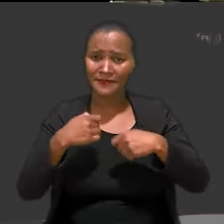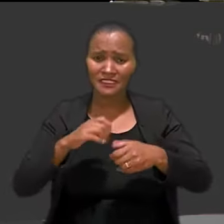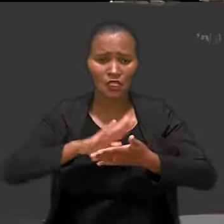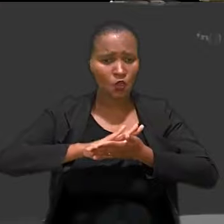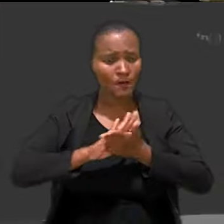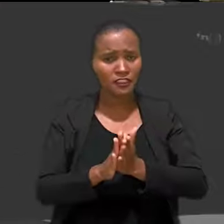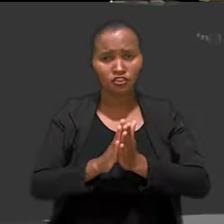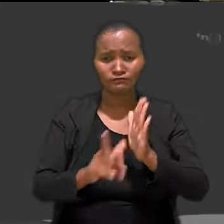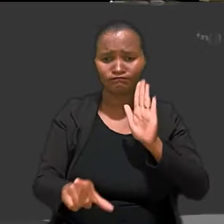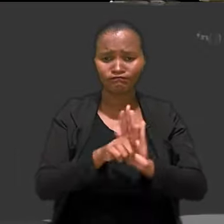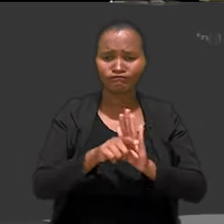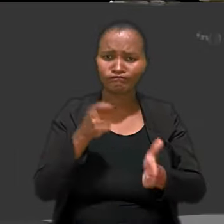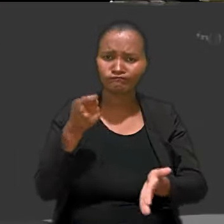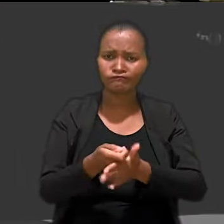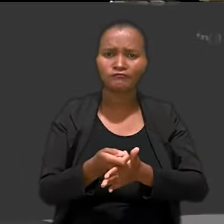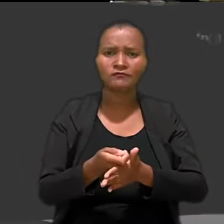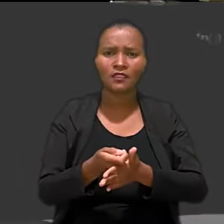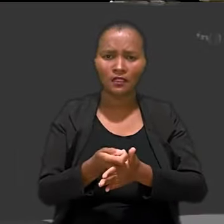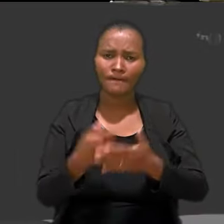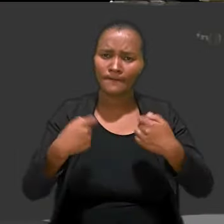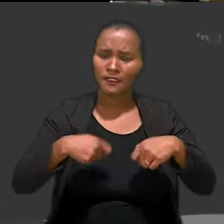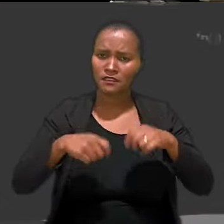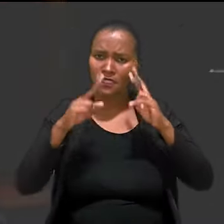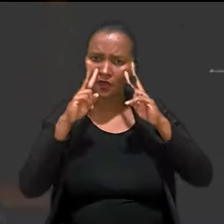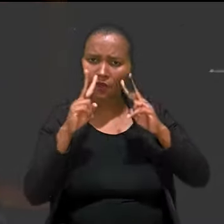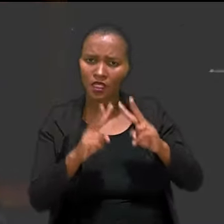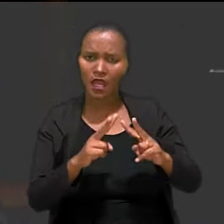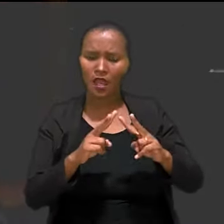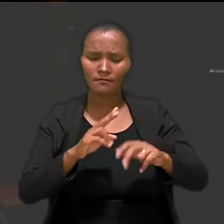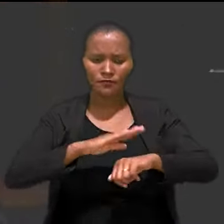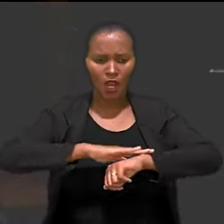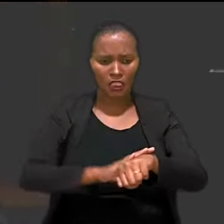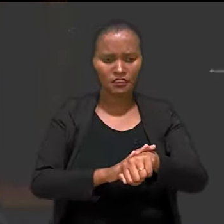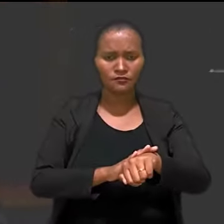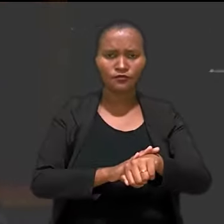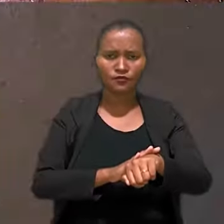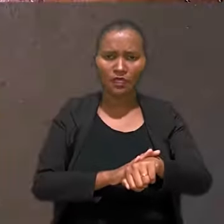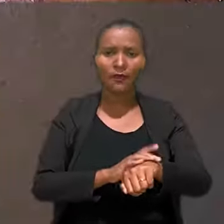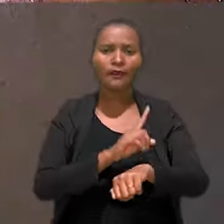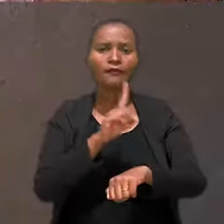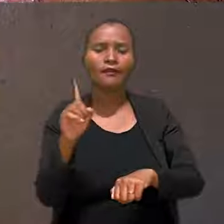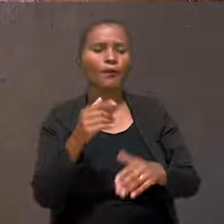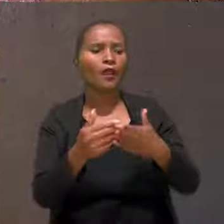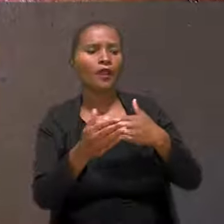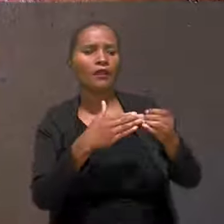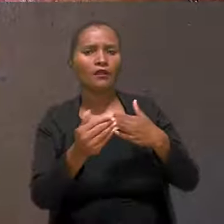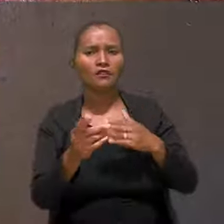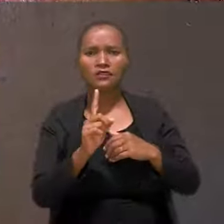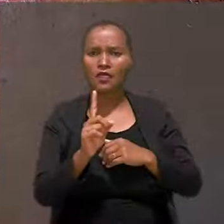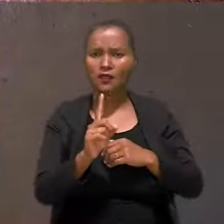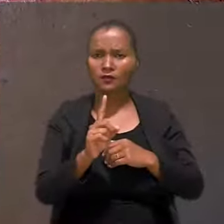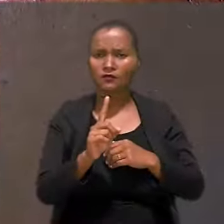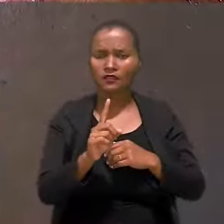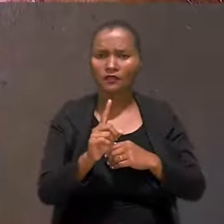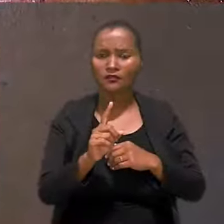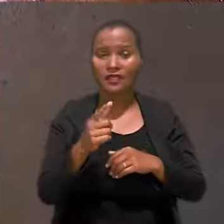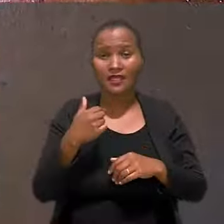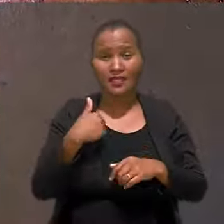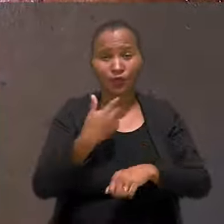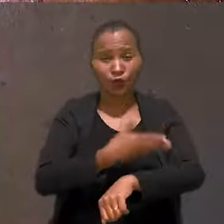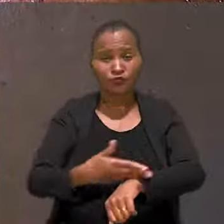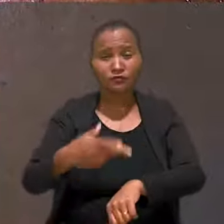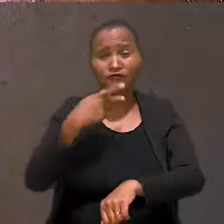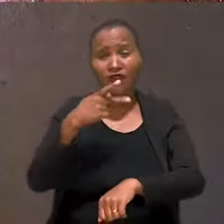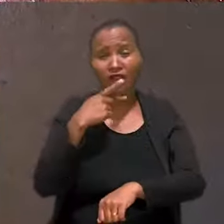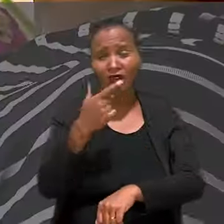racismo têm que ser combatidos com os rigores da lei. É preciso ter um olhar para o racismo. Ele, para poder não passar impune, precisa que a gente identifique e